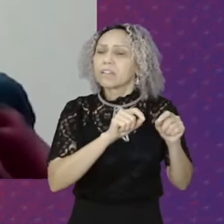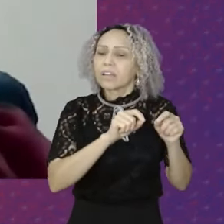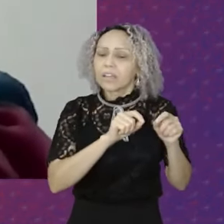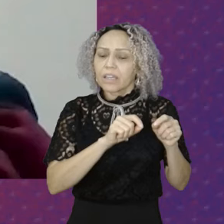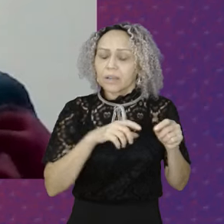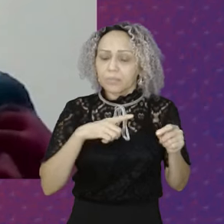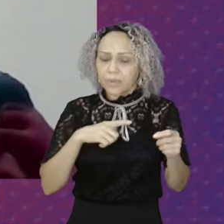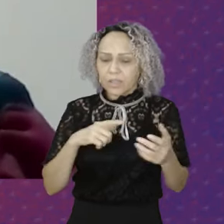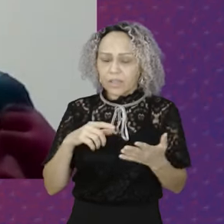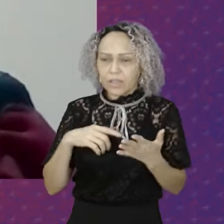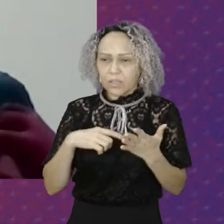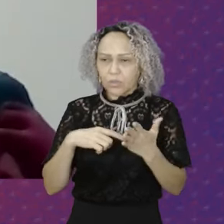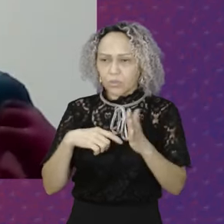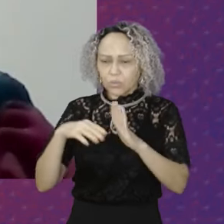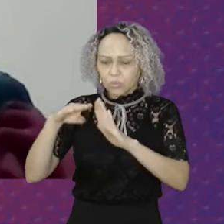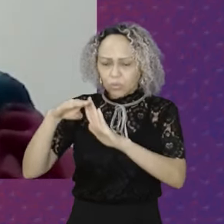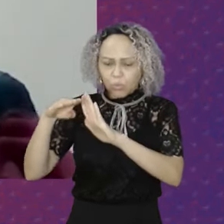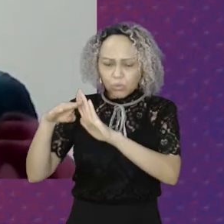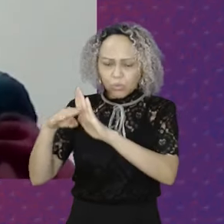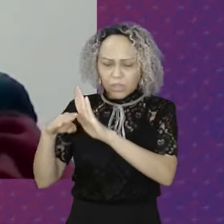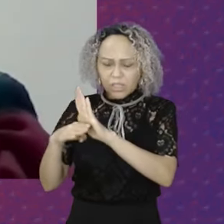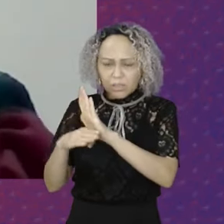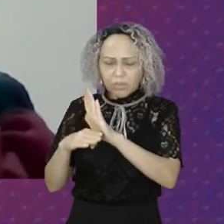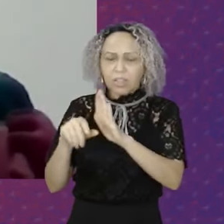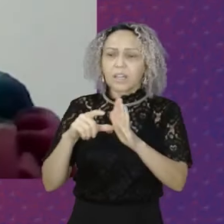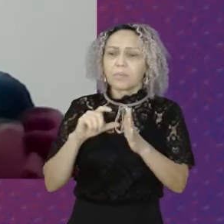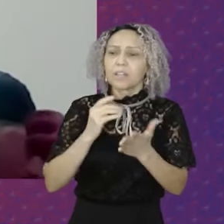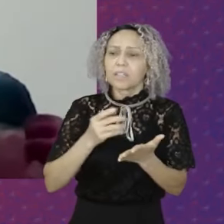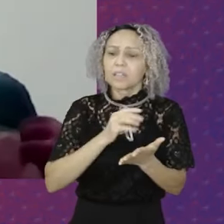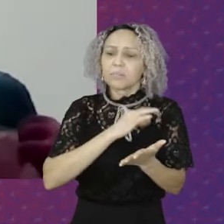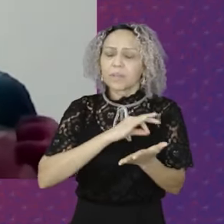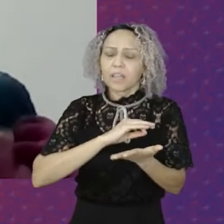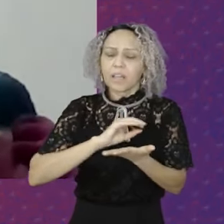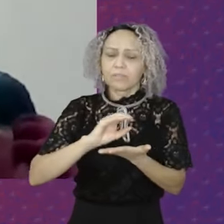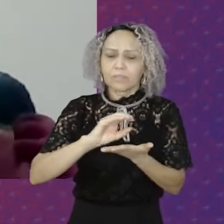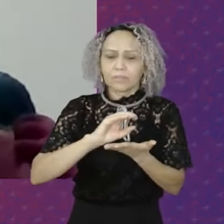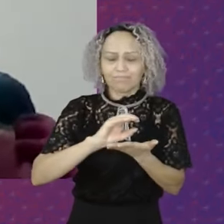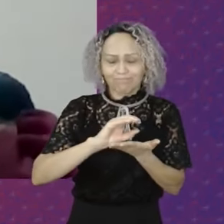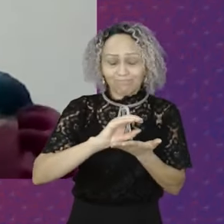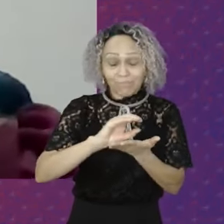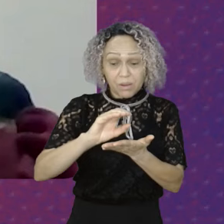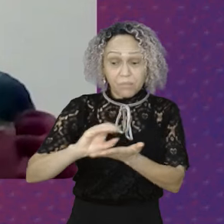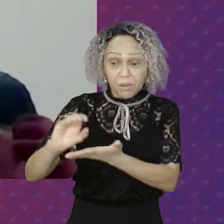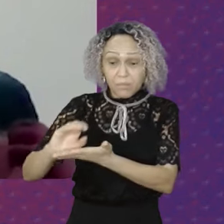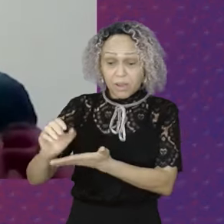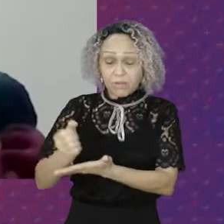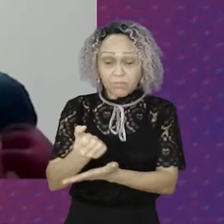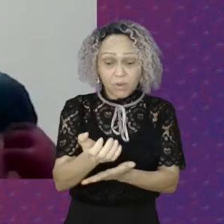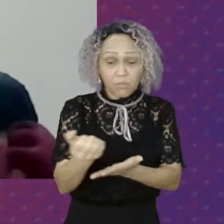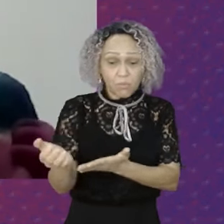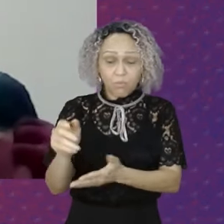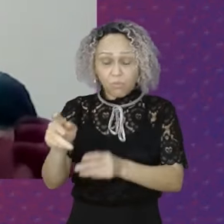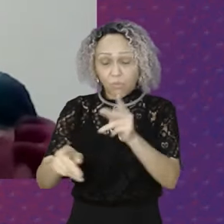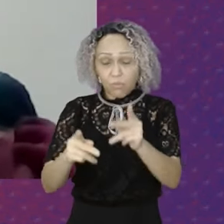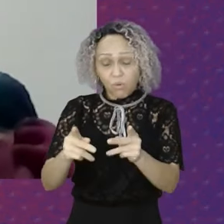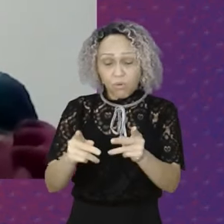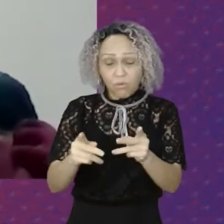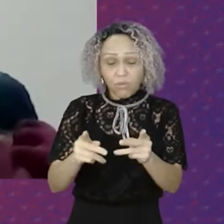programas De transferência de renda Que já existia Transformando Em um único programa Mas que tivesse Também Um